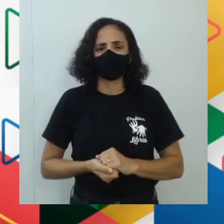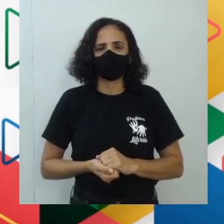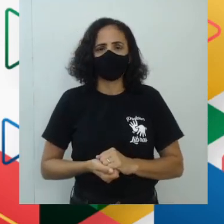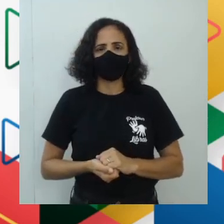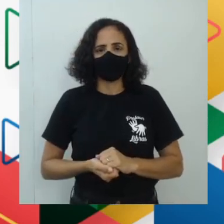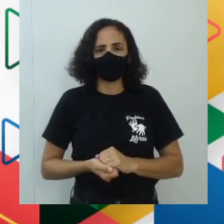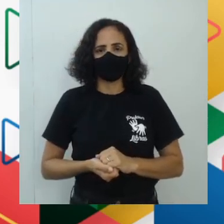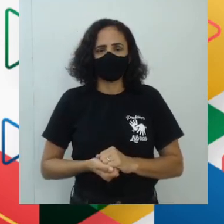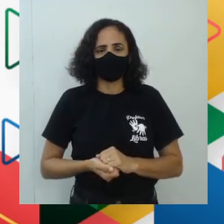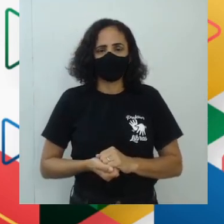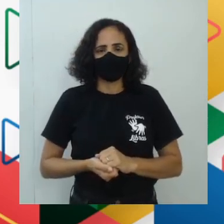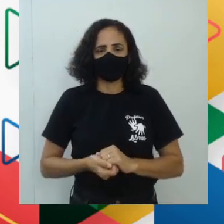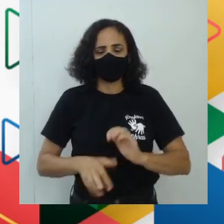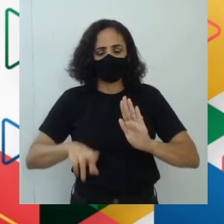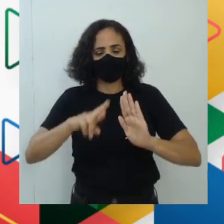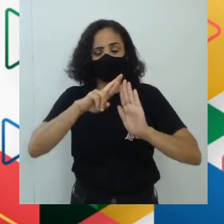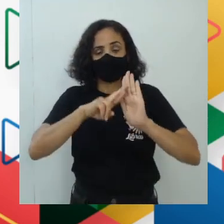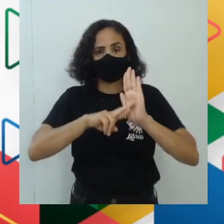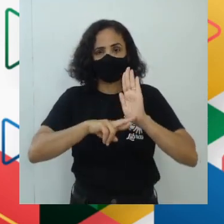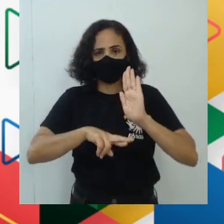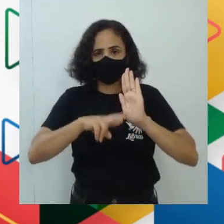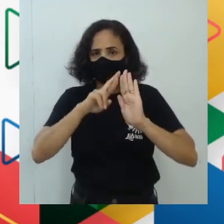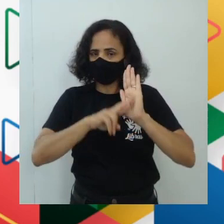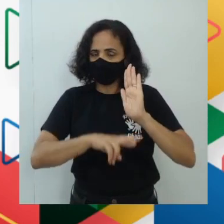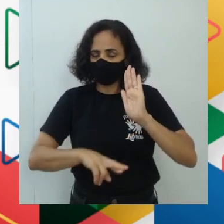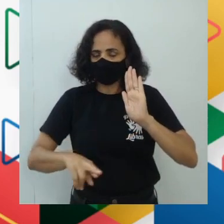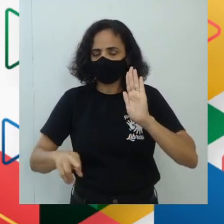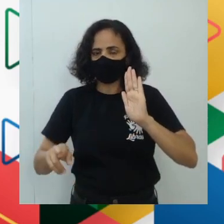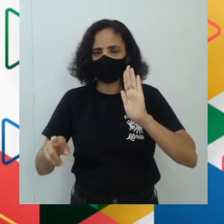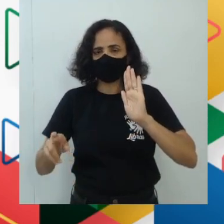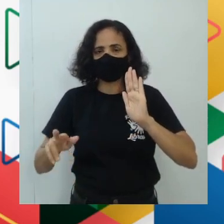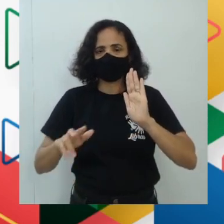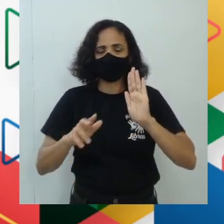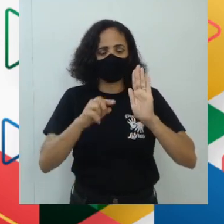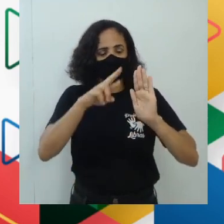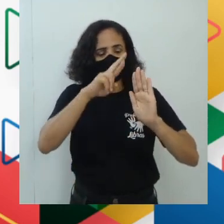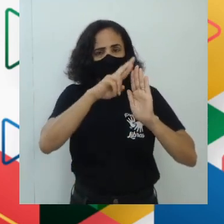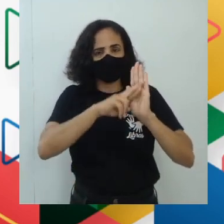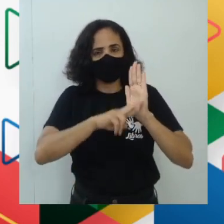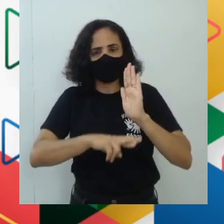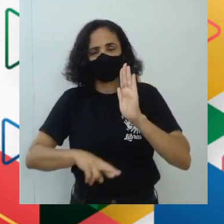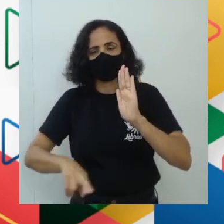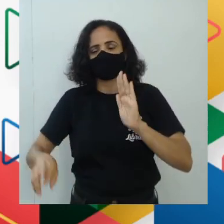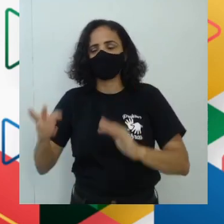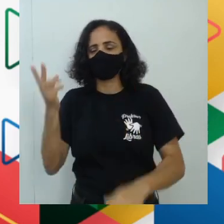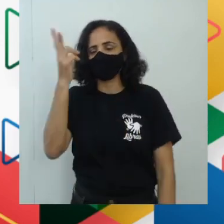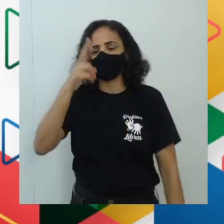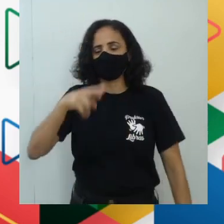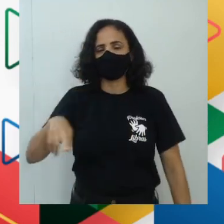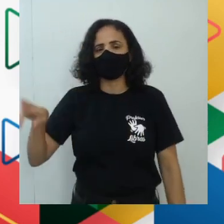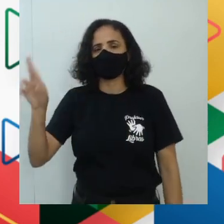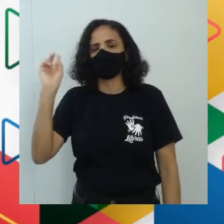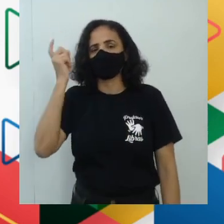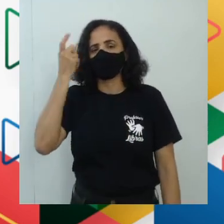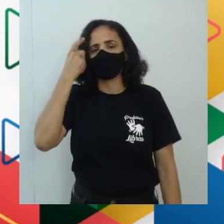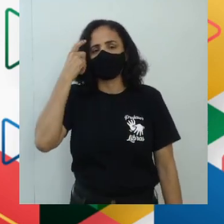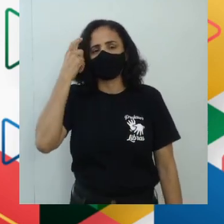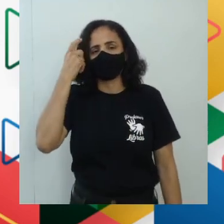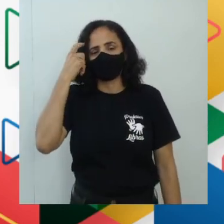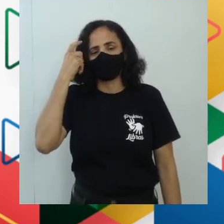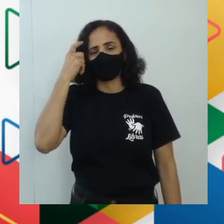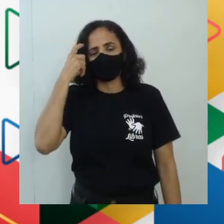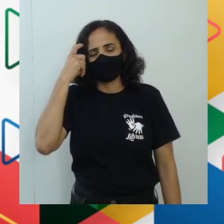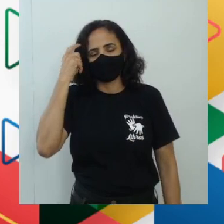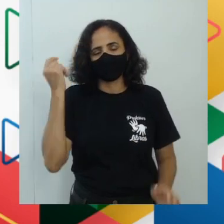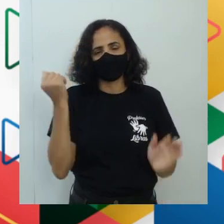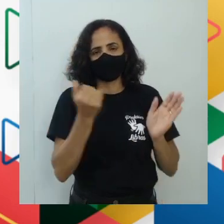das regras lógicas e que a gente vai chamar também de regras racionais. Certo? De regras